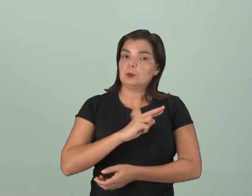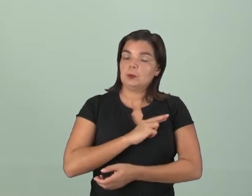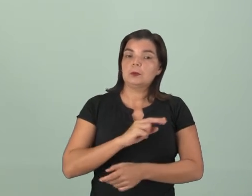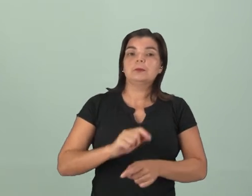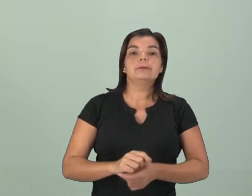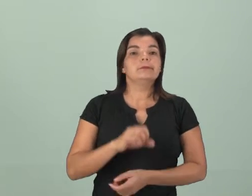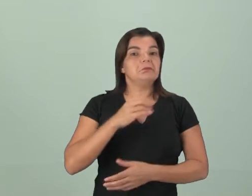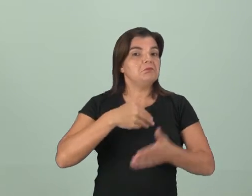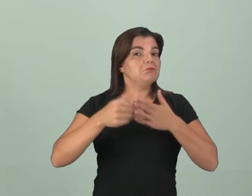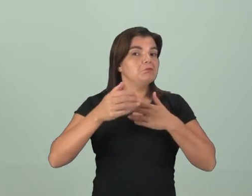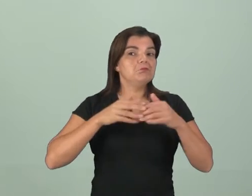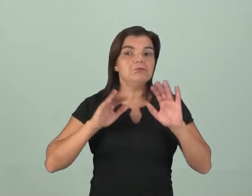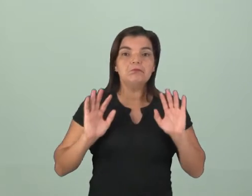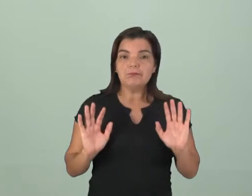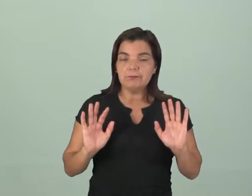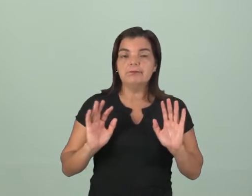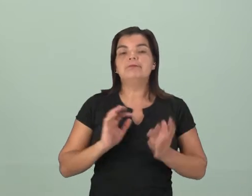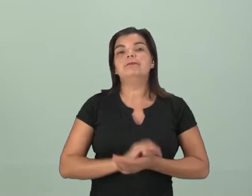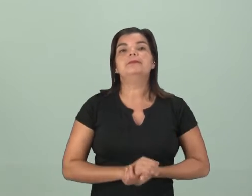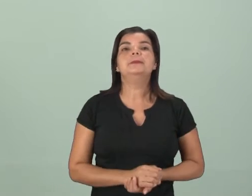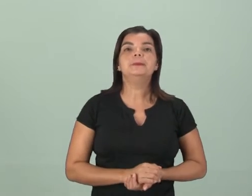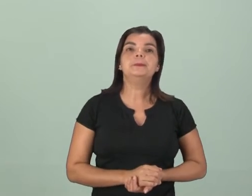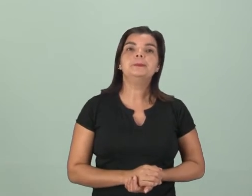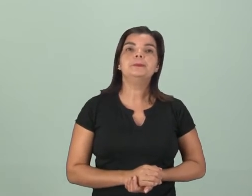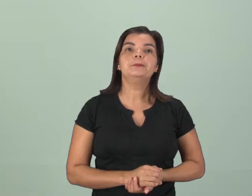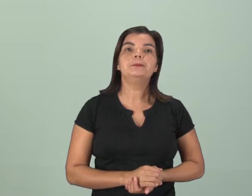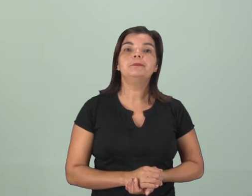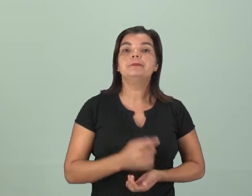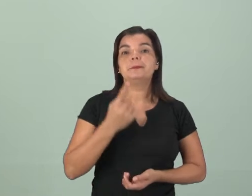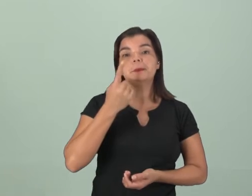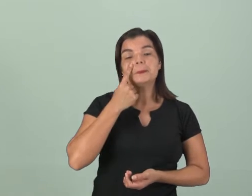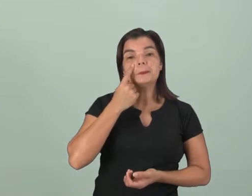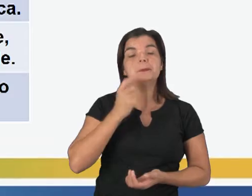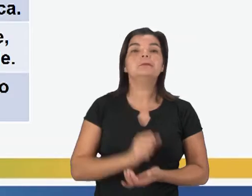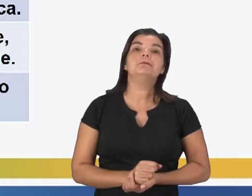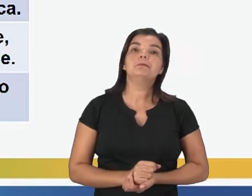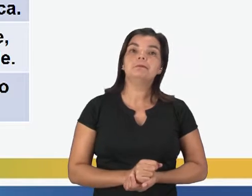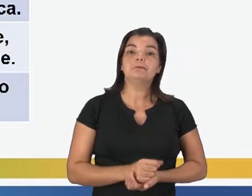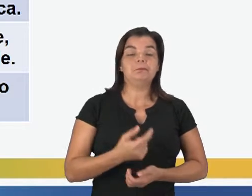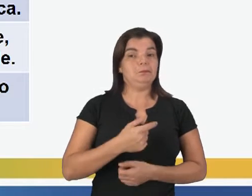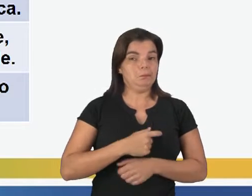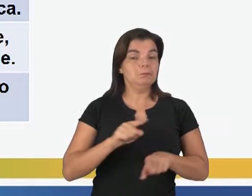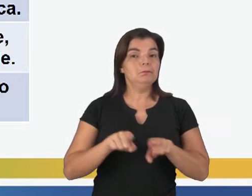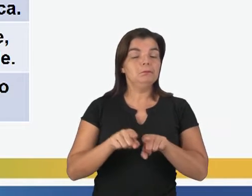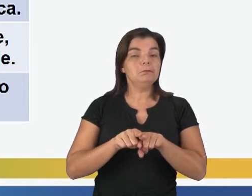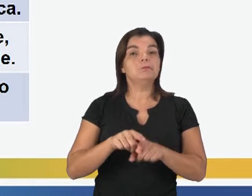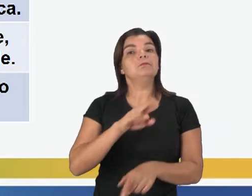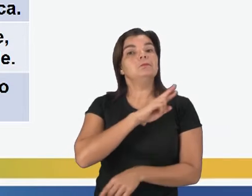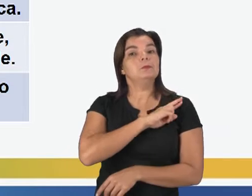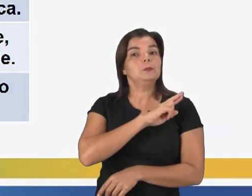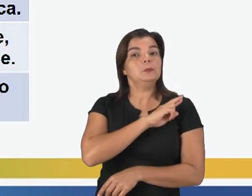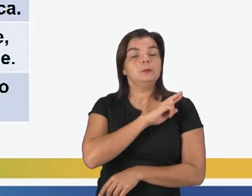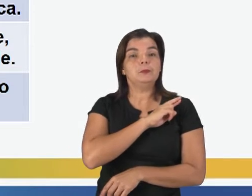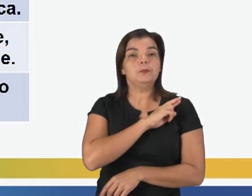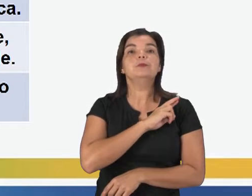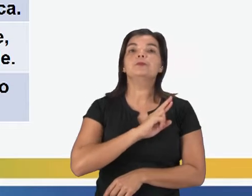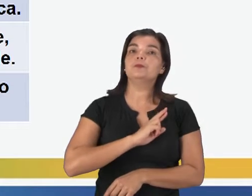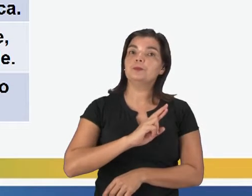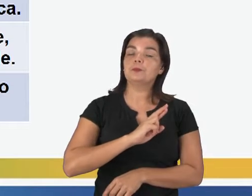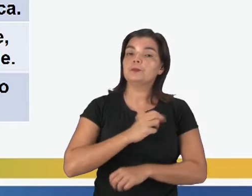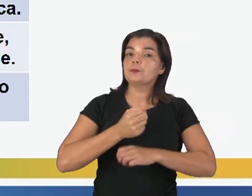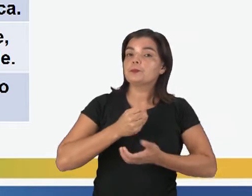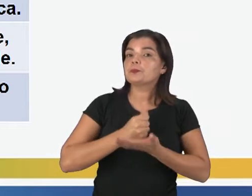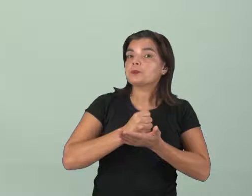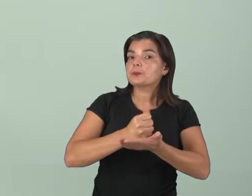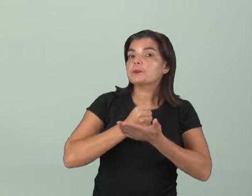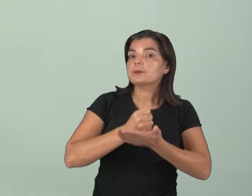religião. Então, seja ela qual for, ok? Então, vamos ver agora o papel da religião em apoio ao Estado. Você vai dizer, olha, quer dizer que